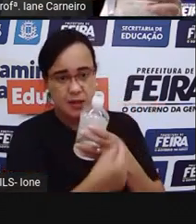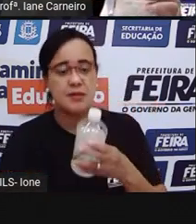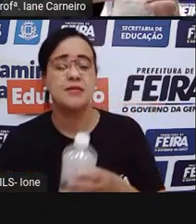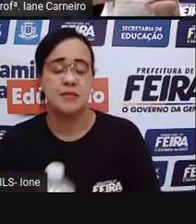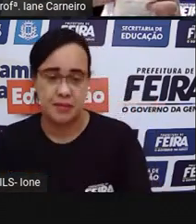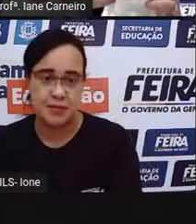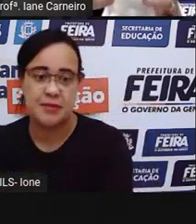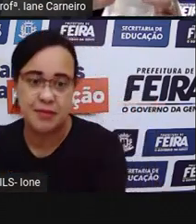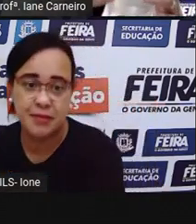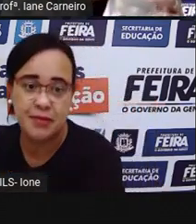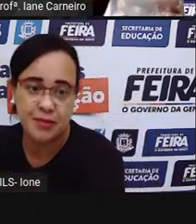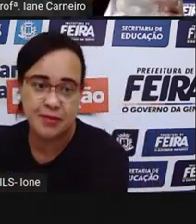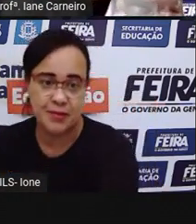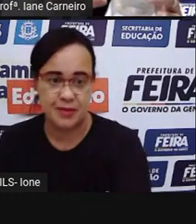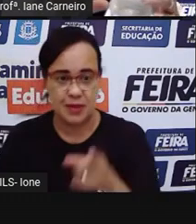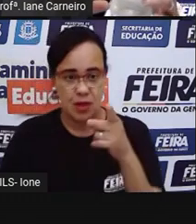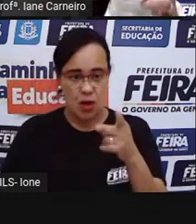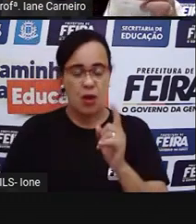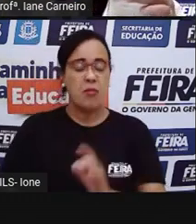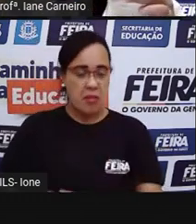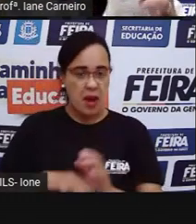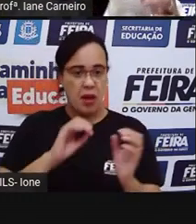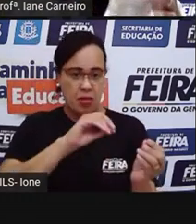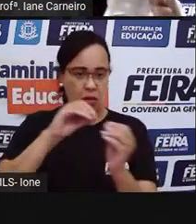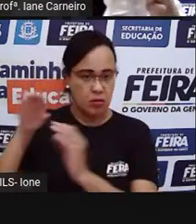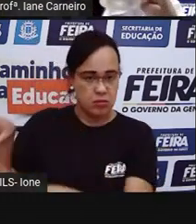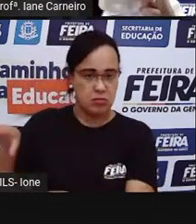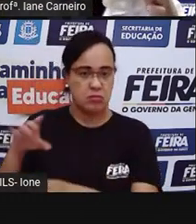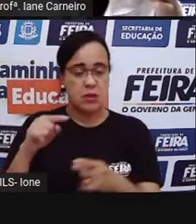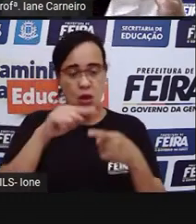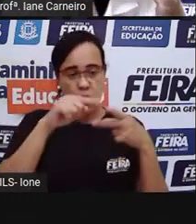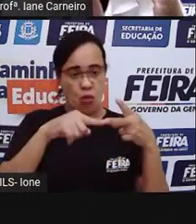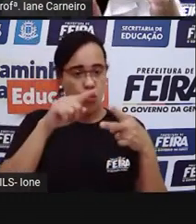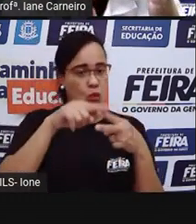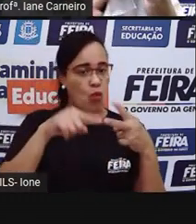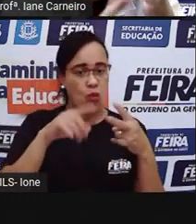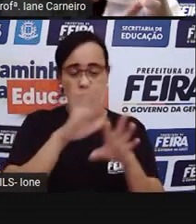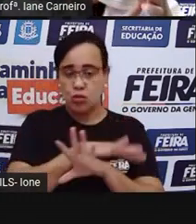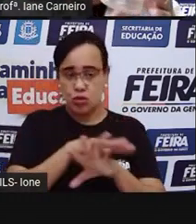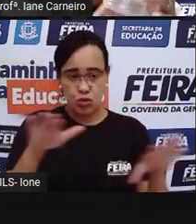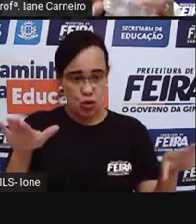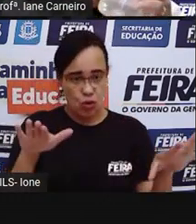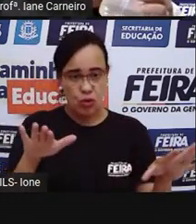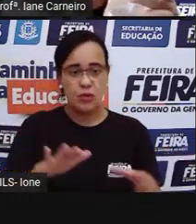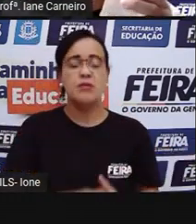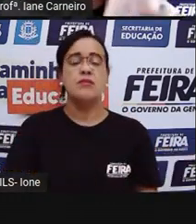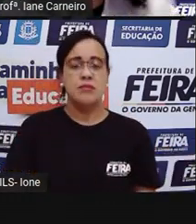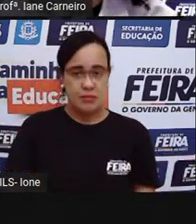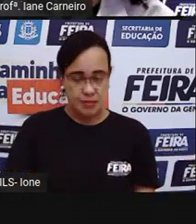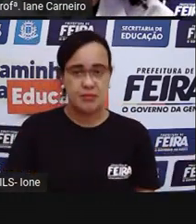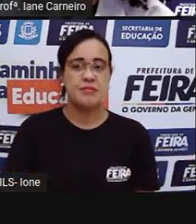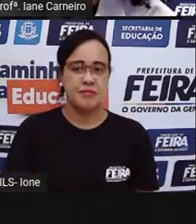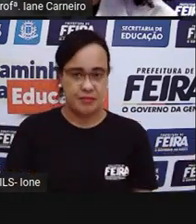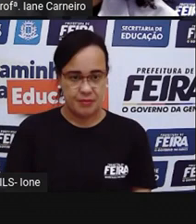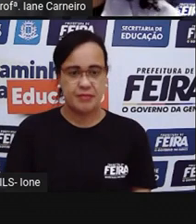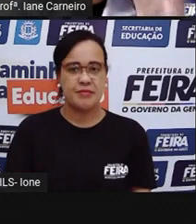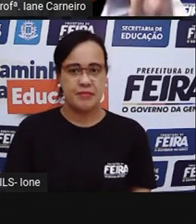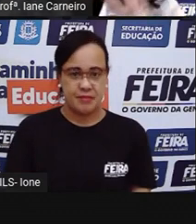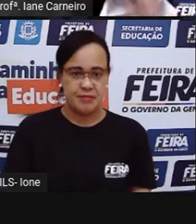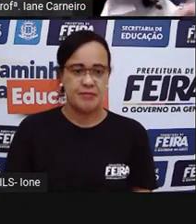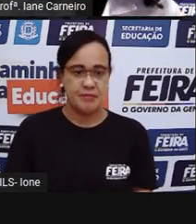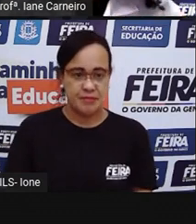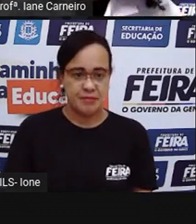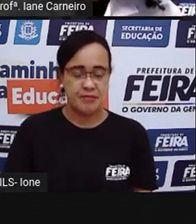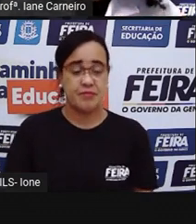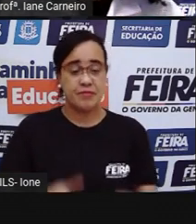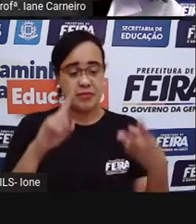E essa parte do meio pode jogar fora. A gente vai usar só essa parte de cima e a parte de baixo da garrafa. E o